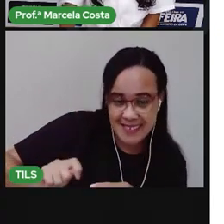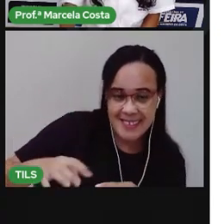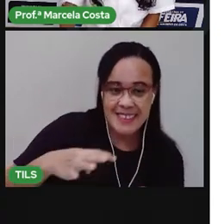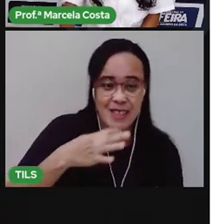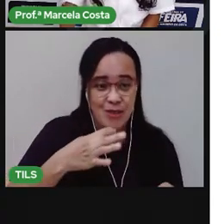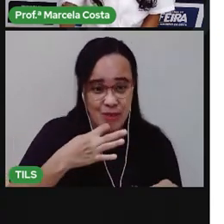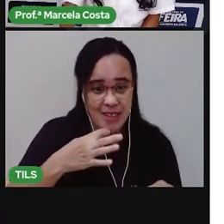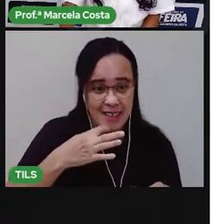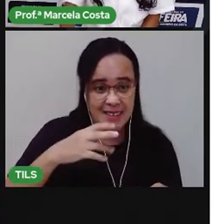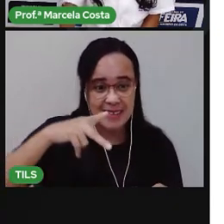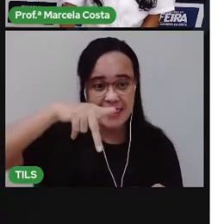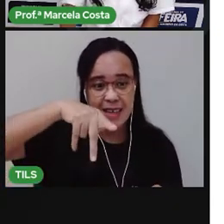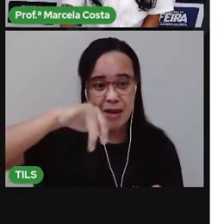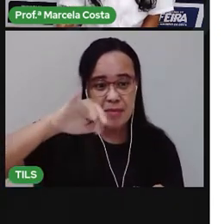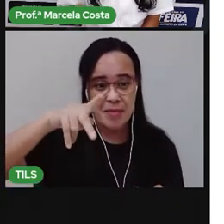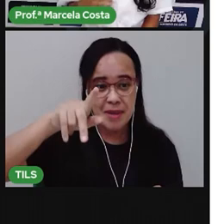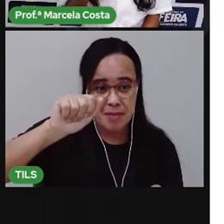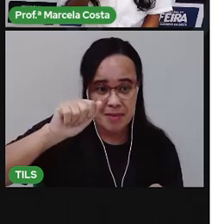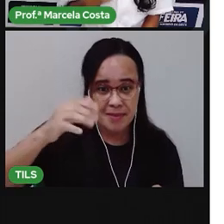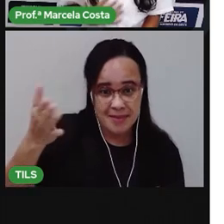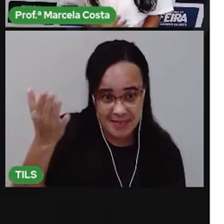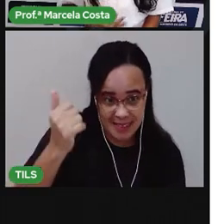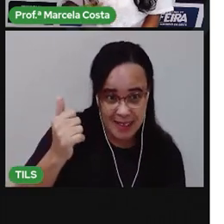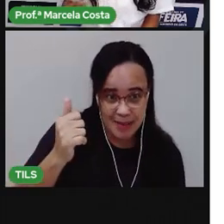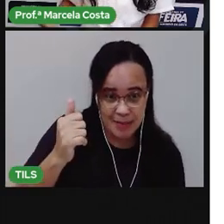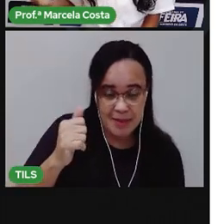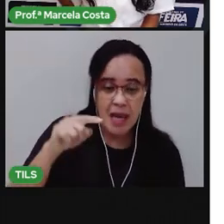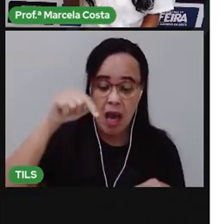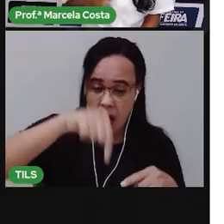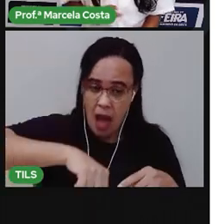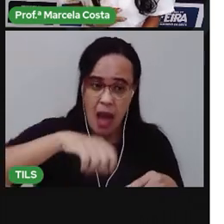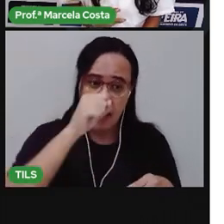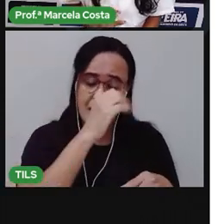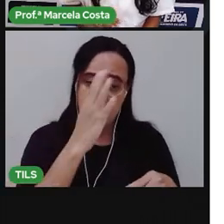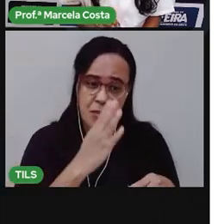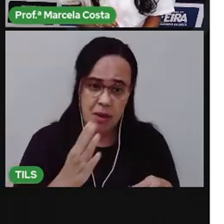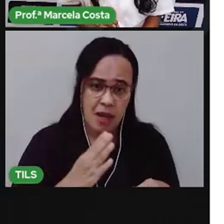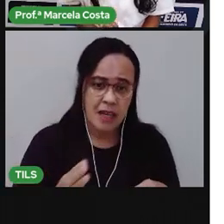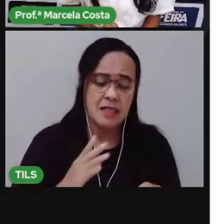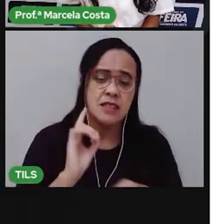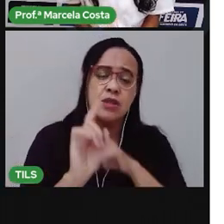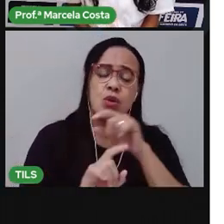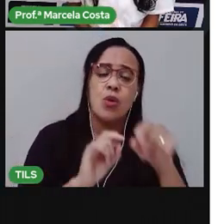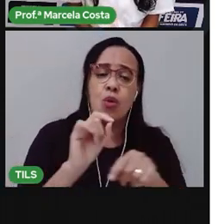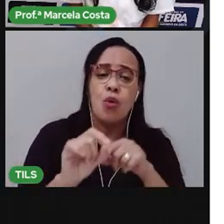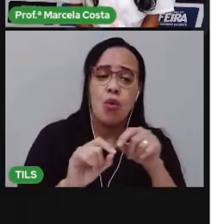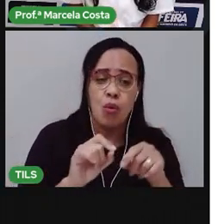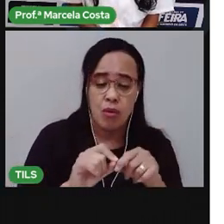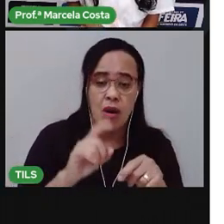A pipa foi trazida aqui para o Brasil pelos portugueses, tá?